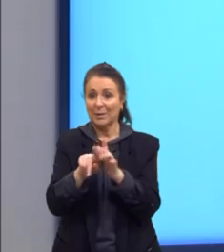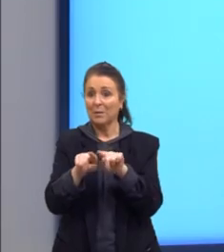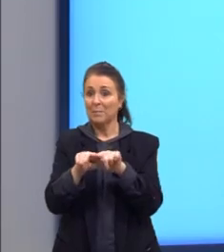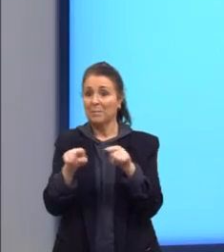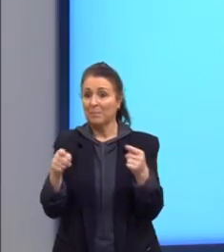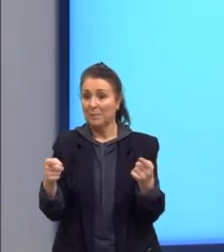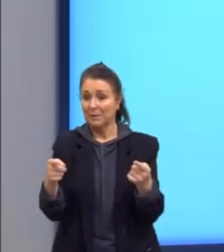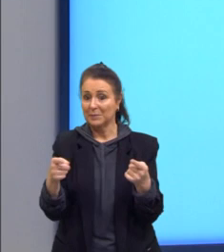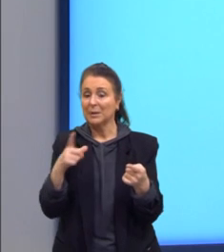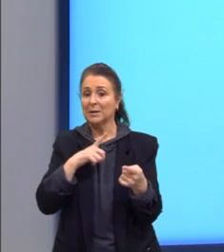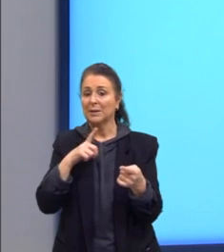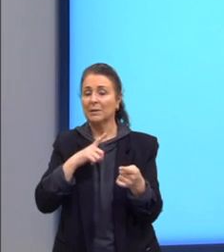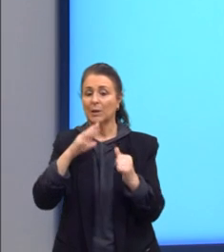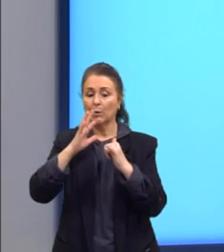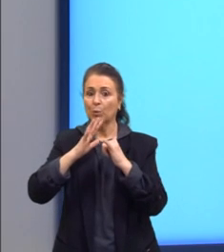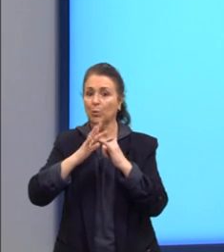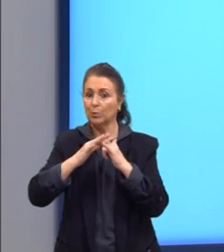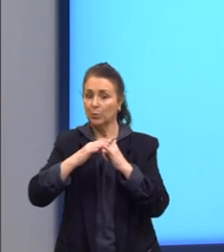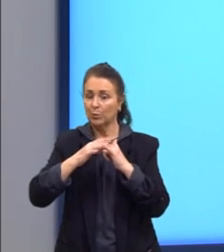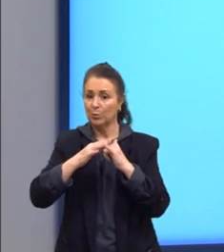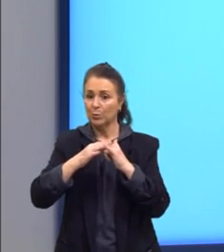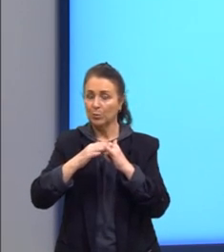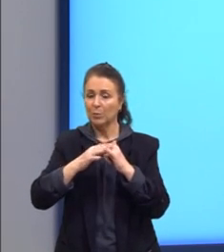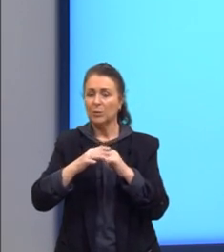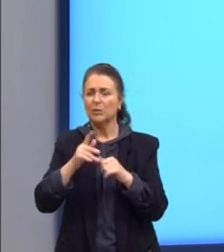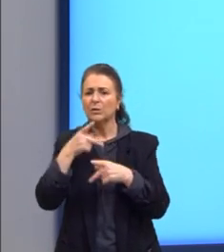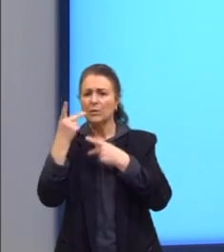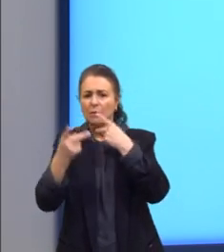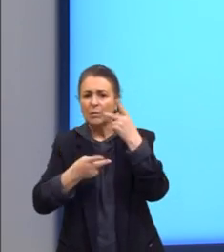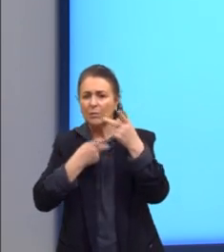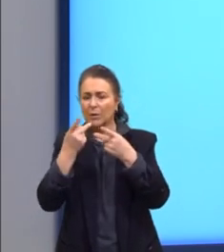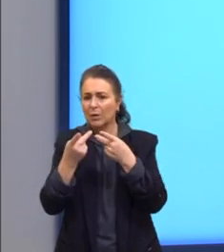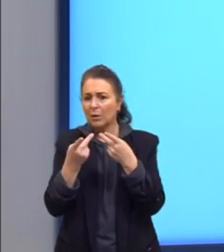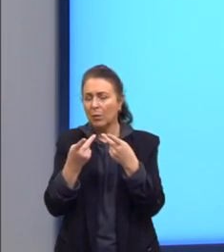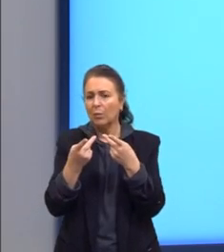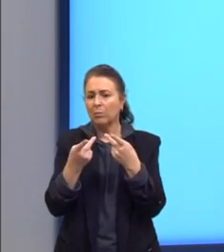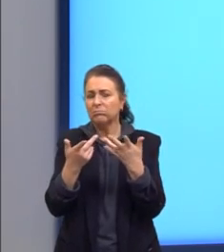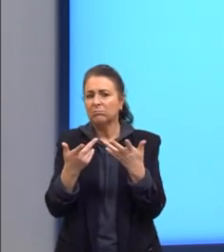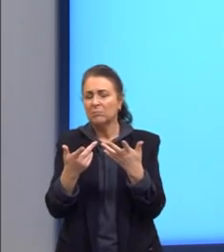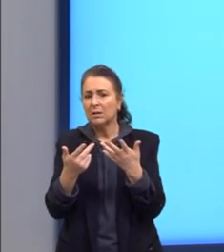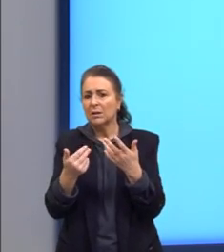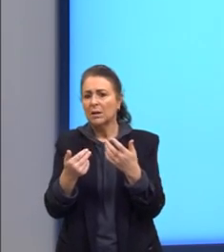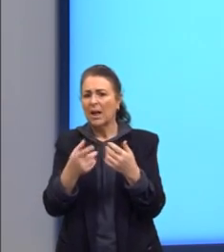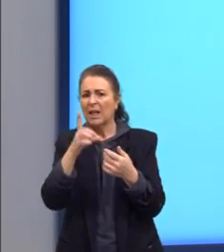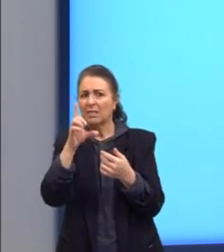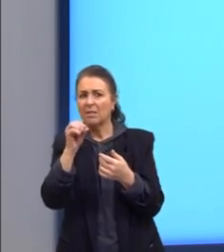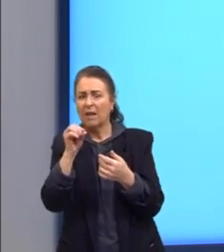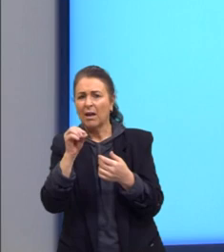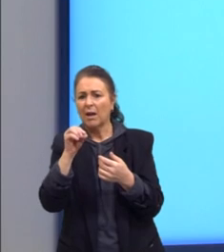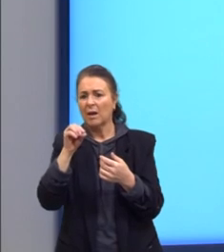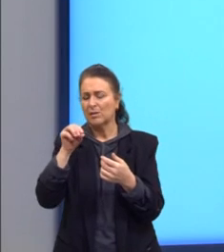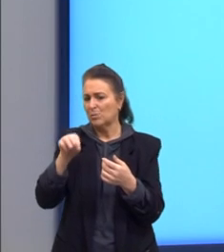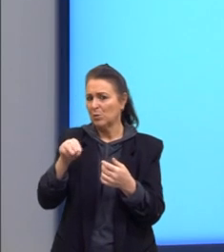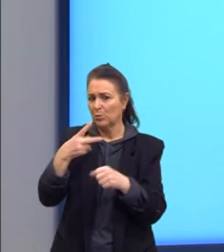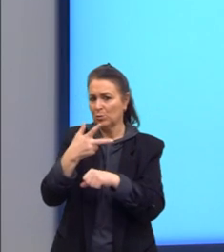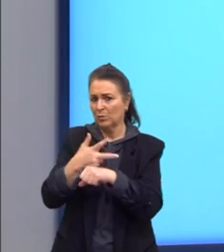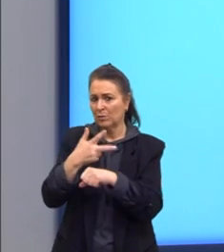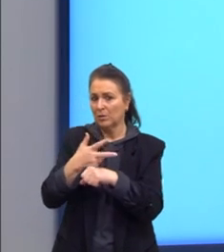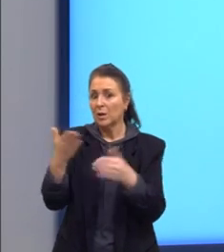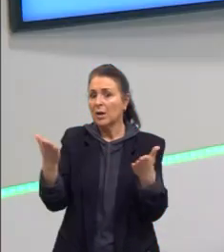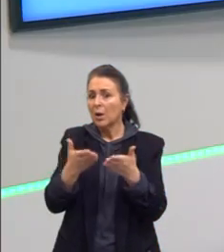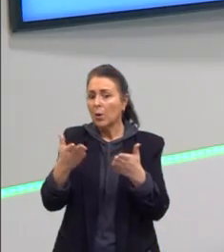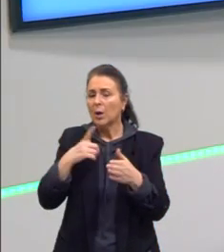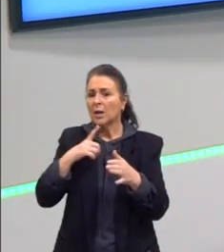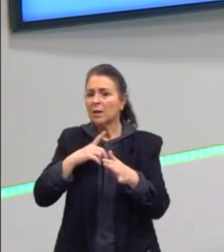Mas, o YouTube, a gente está falando de vídeos, geralmente, de 10 minutos para cima. E chegou aí uma